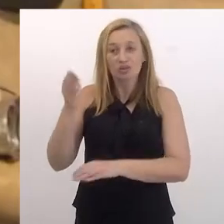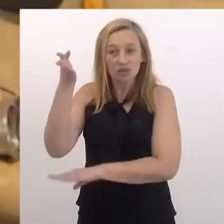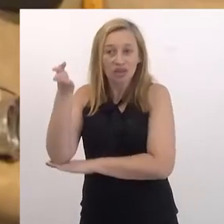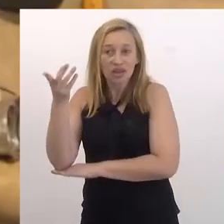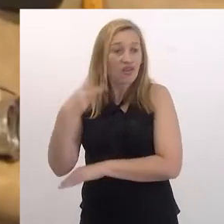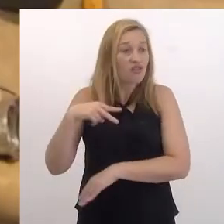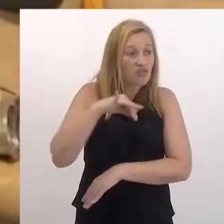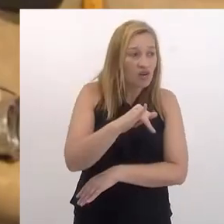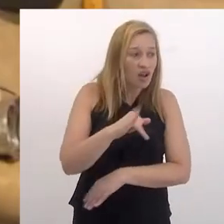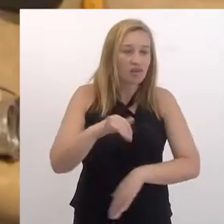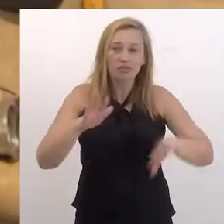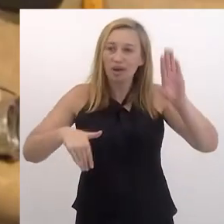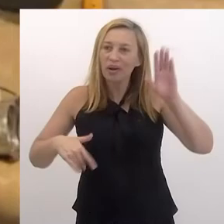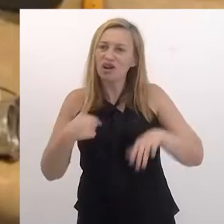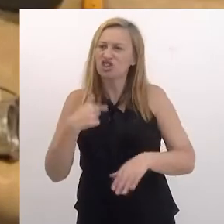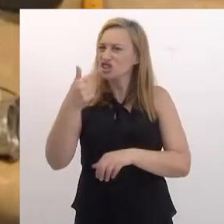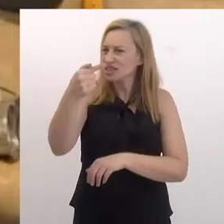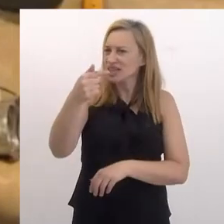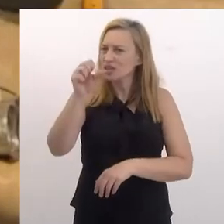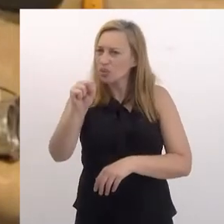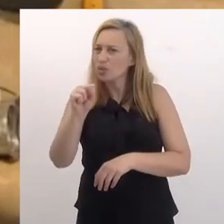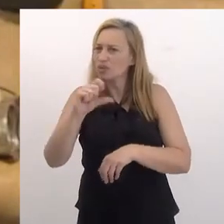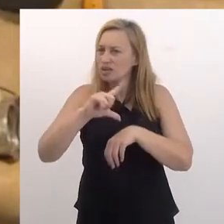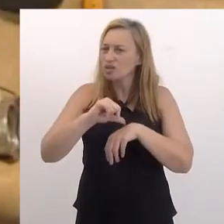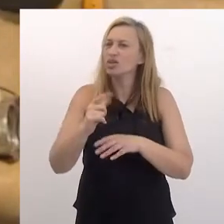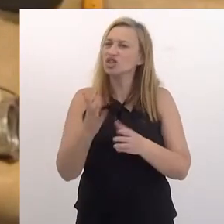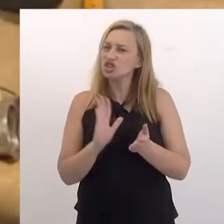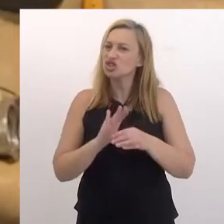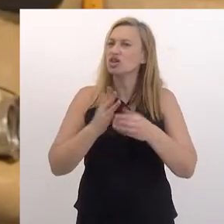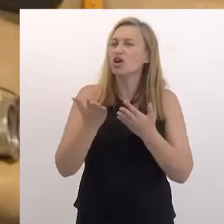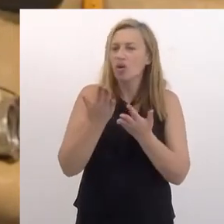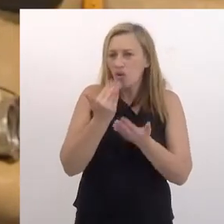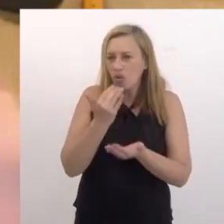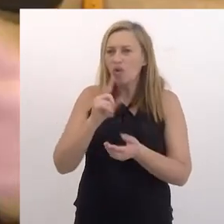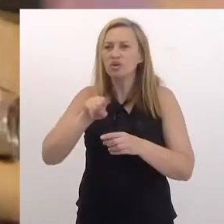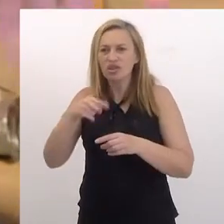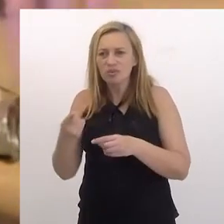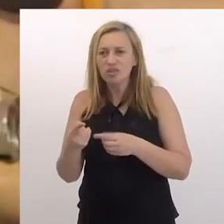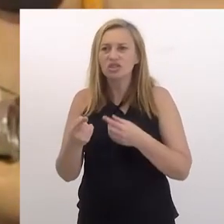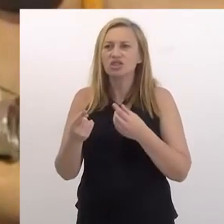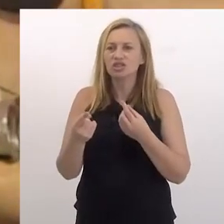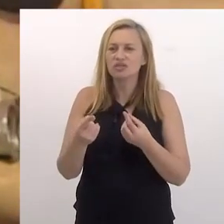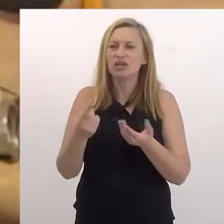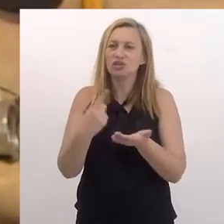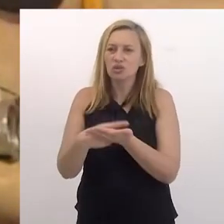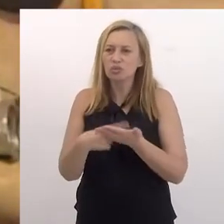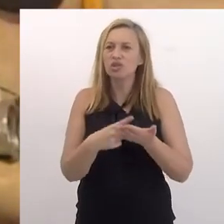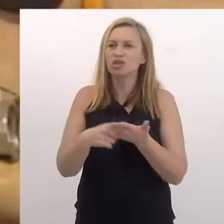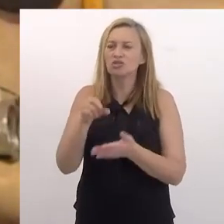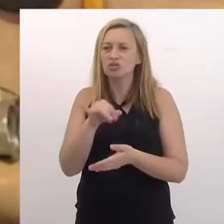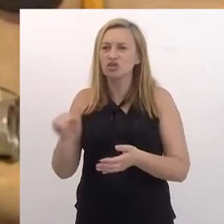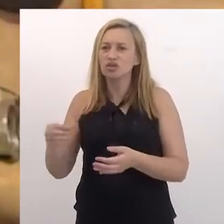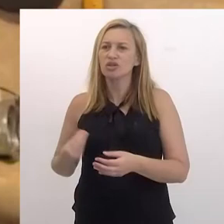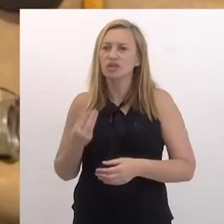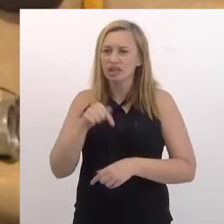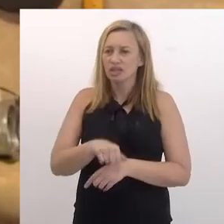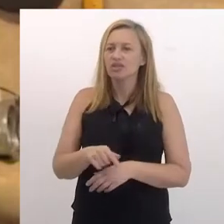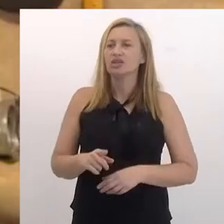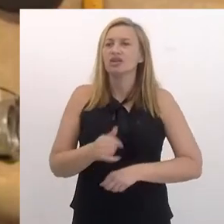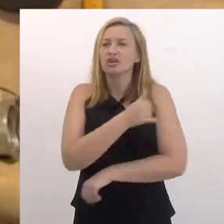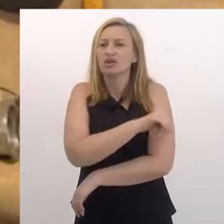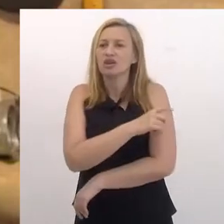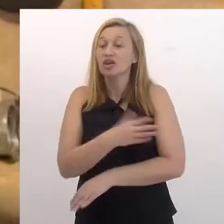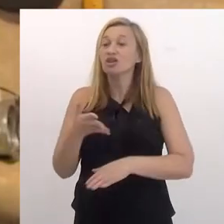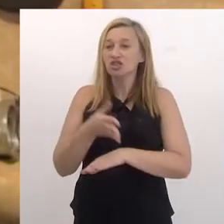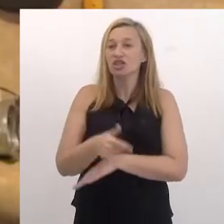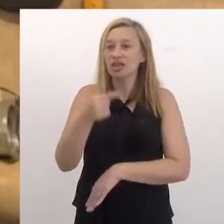vai para a praia, que eu vou estar chegando sete da noite, oito da noite, a gente janta, e aí a gente faz a programação do restante dos dias que você vai estar aqui no